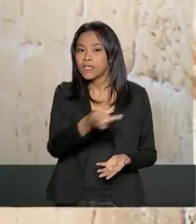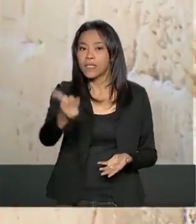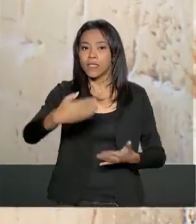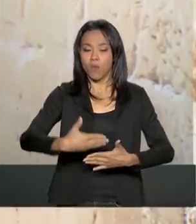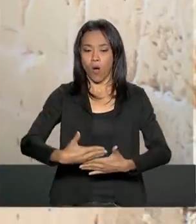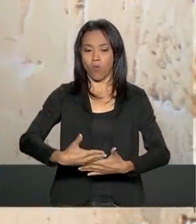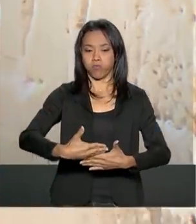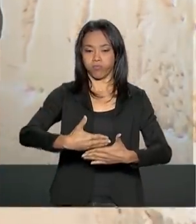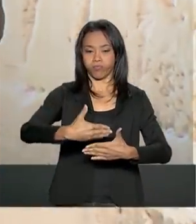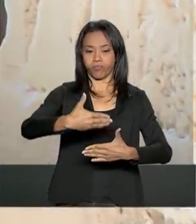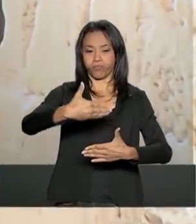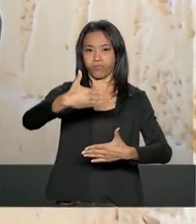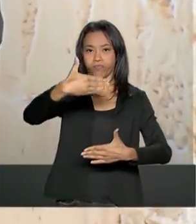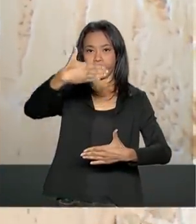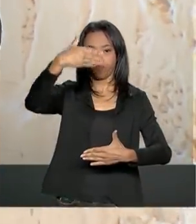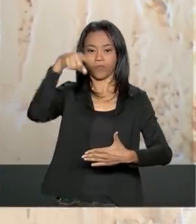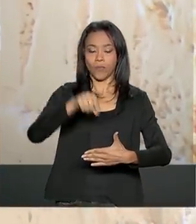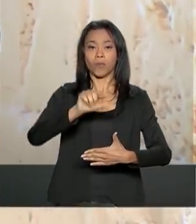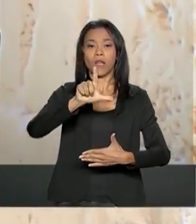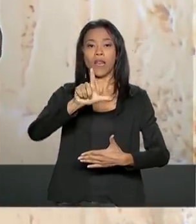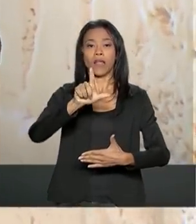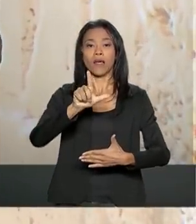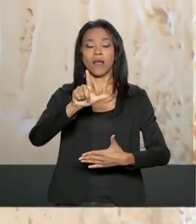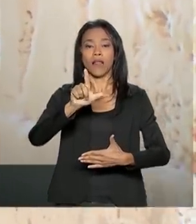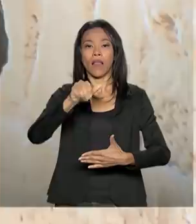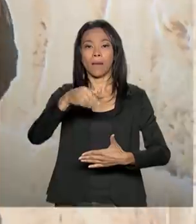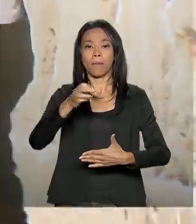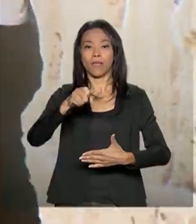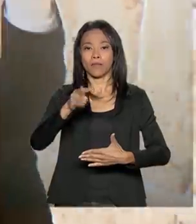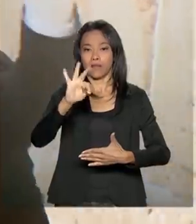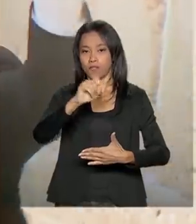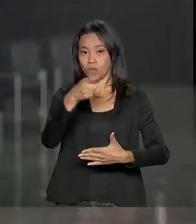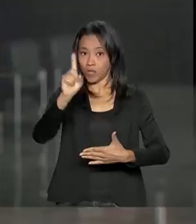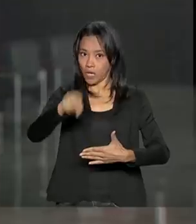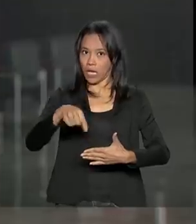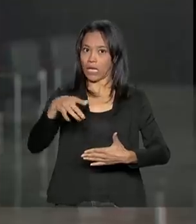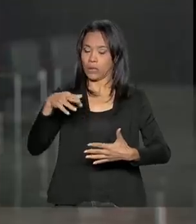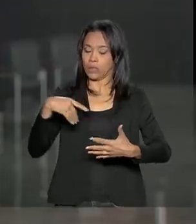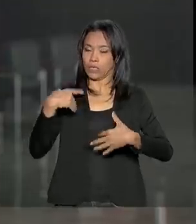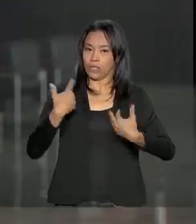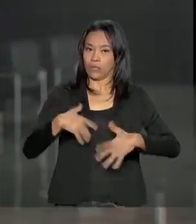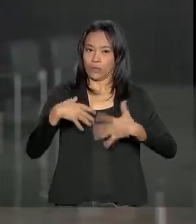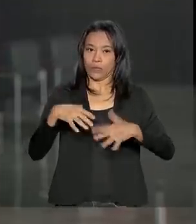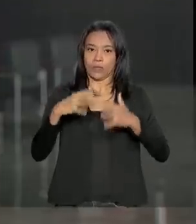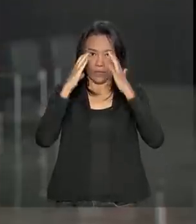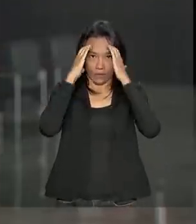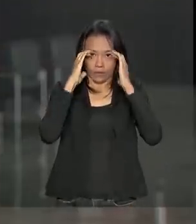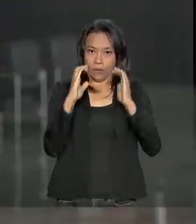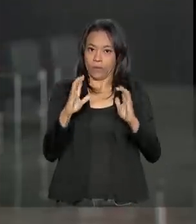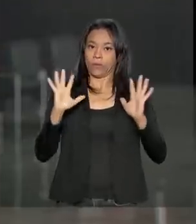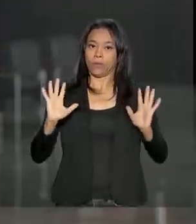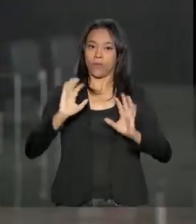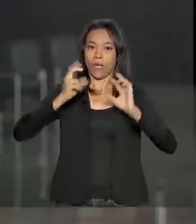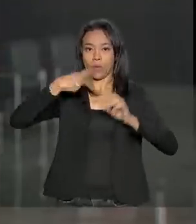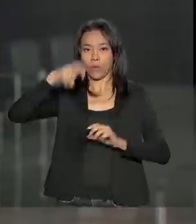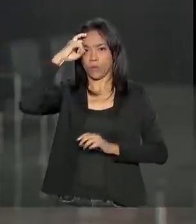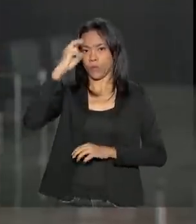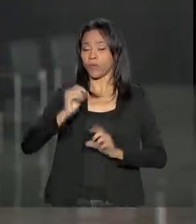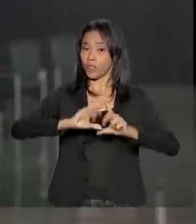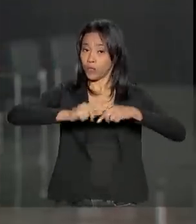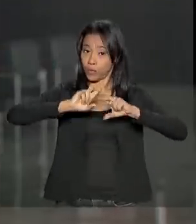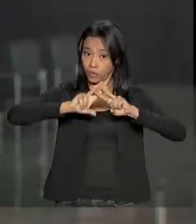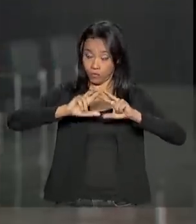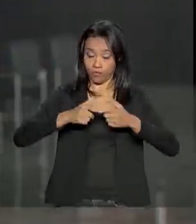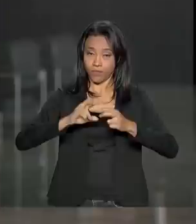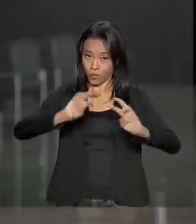das Lamentações, um local sagrado para o judaísmo. E pela manhã, o presidente Jair Bolsonaro participou da